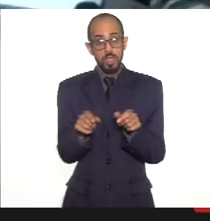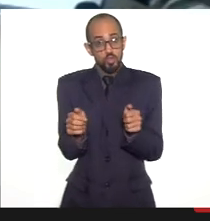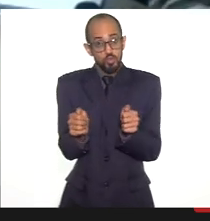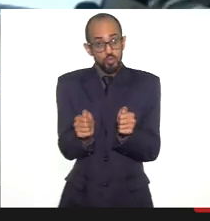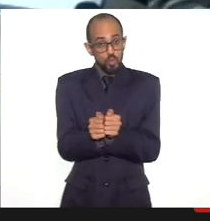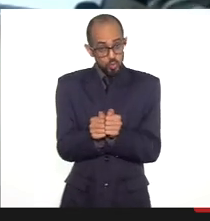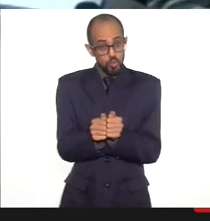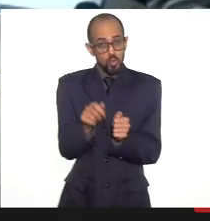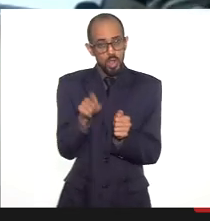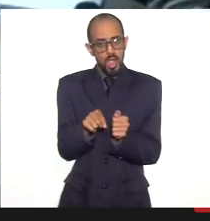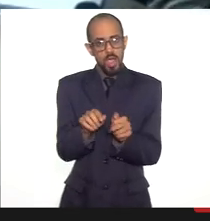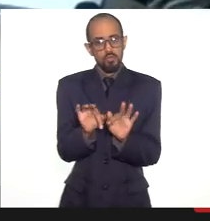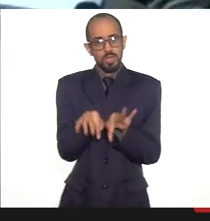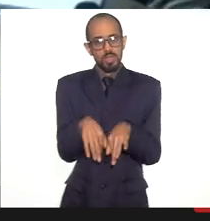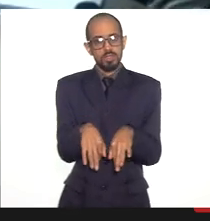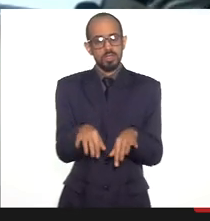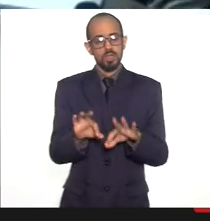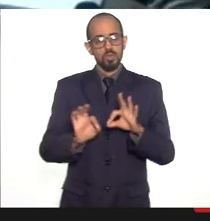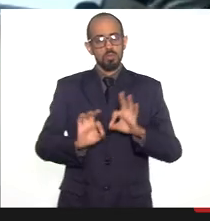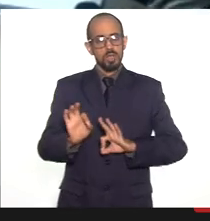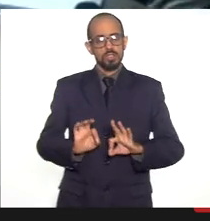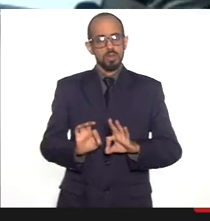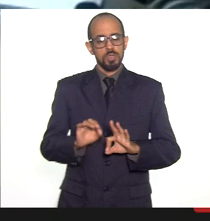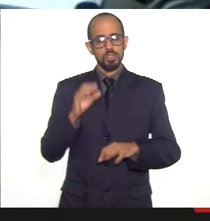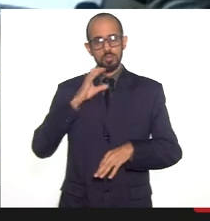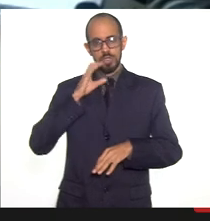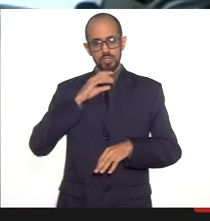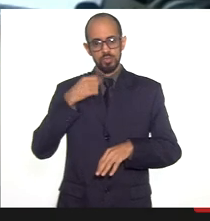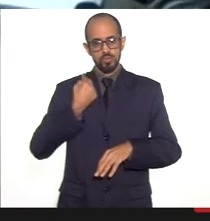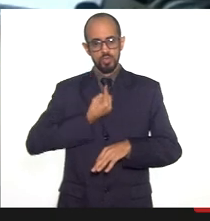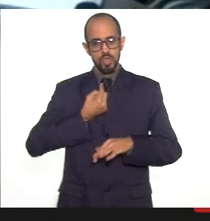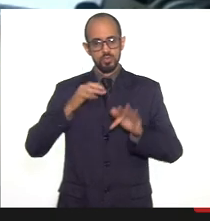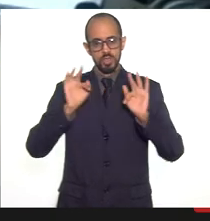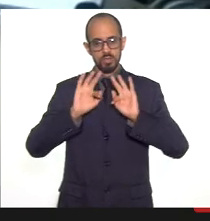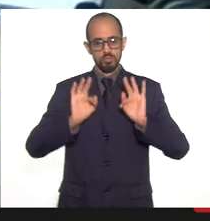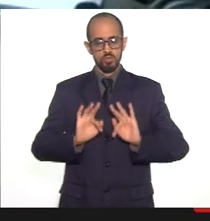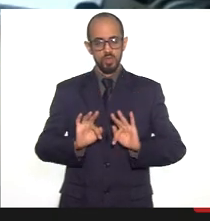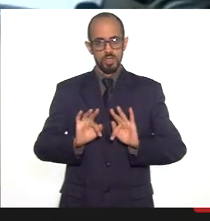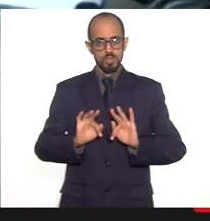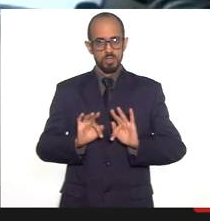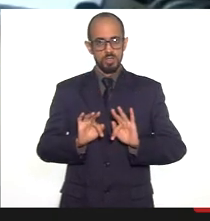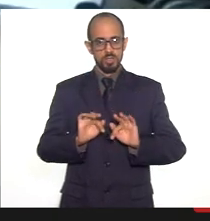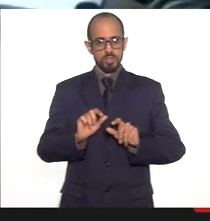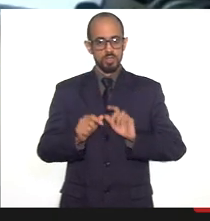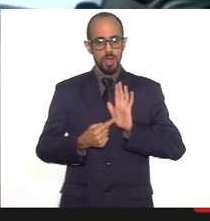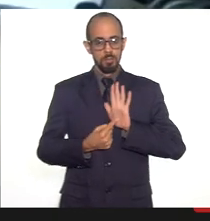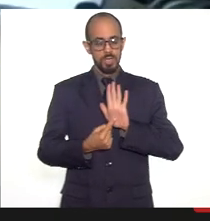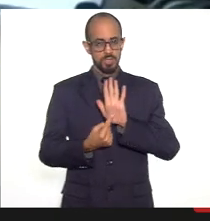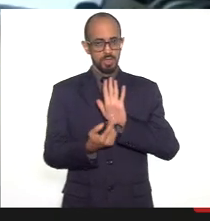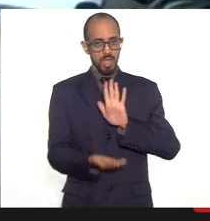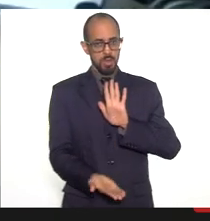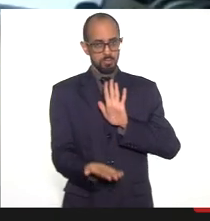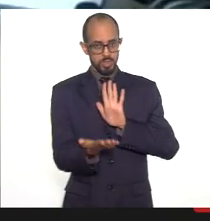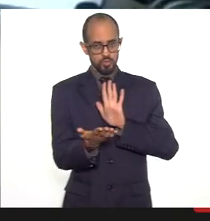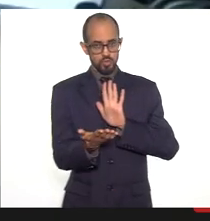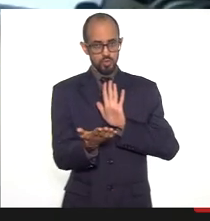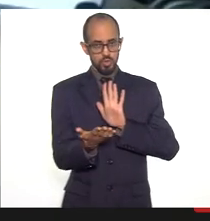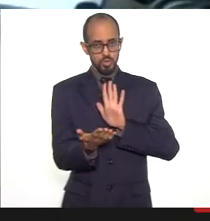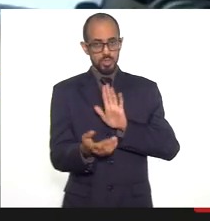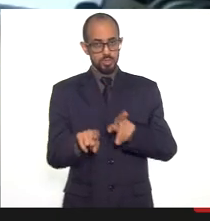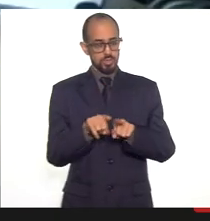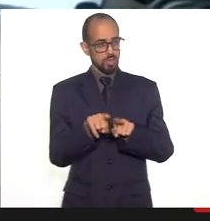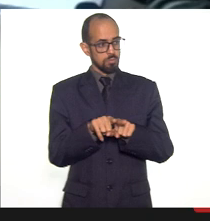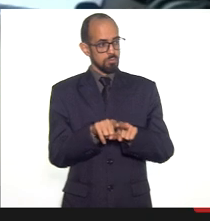finalizando agora um plano de contingência que a gente ficaria muito feliz de ter a oportunidade de apresentar também para o Ministério